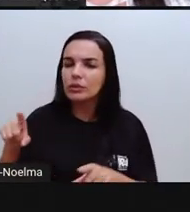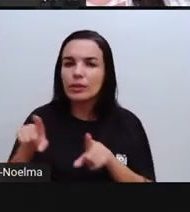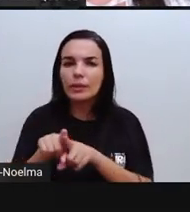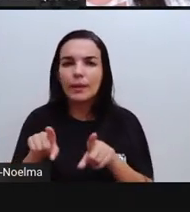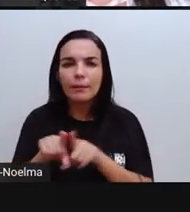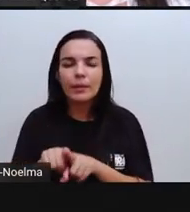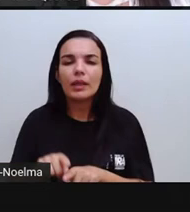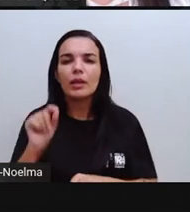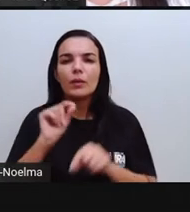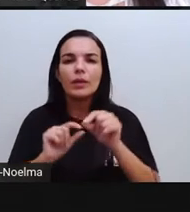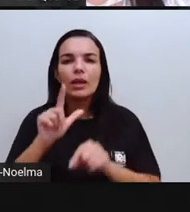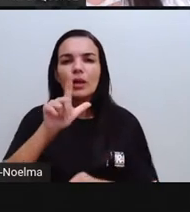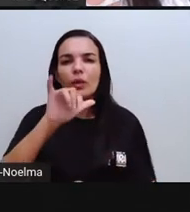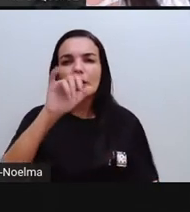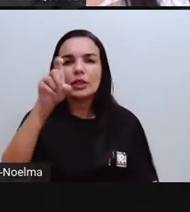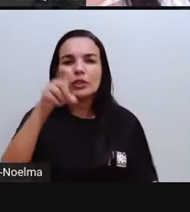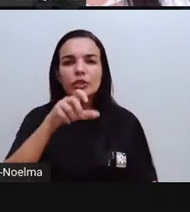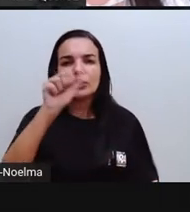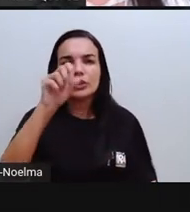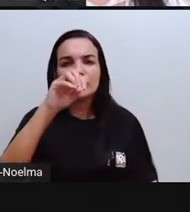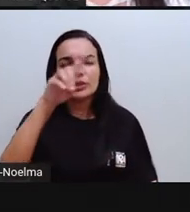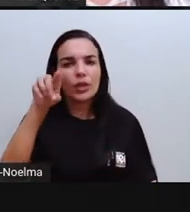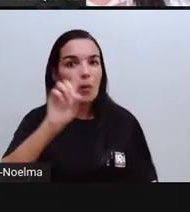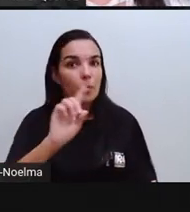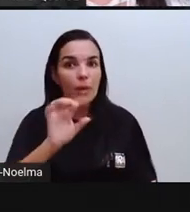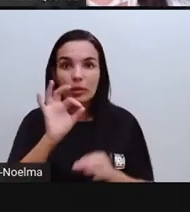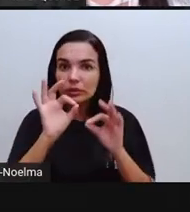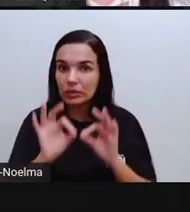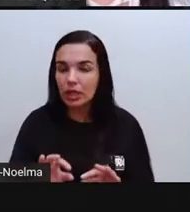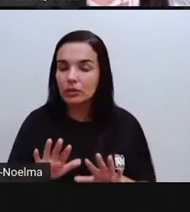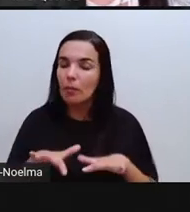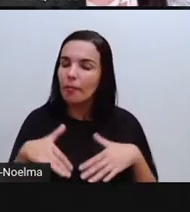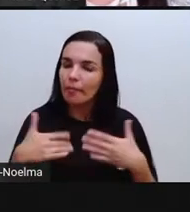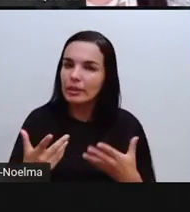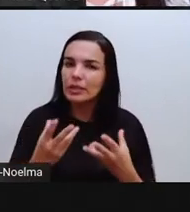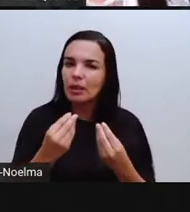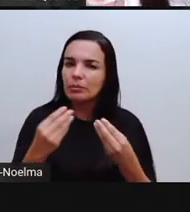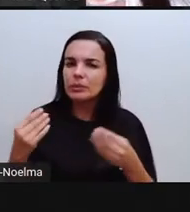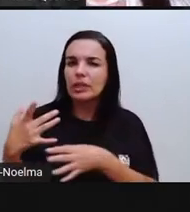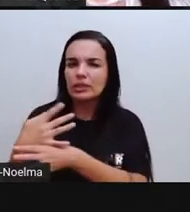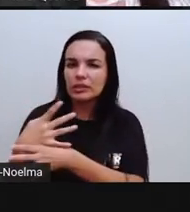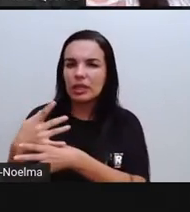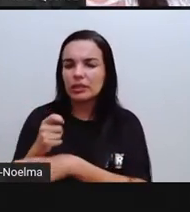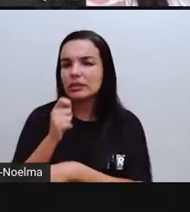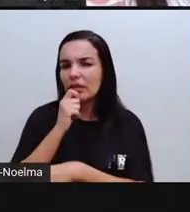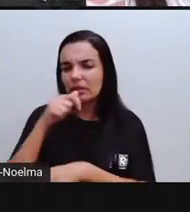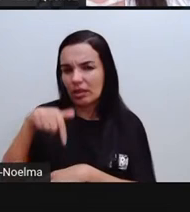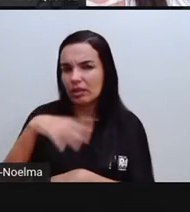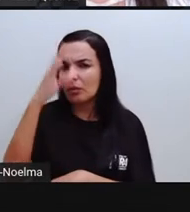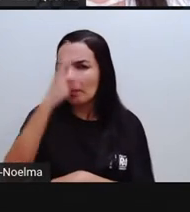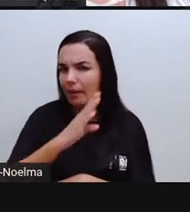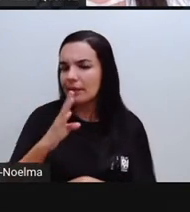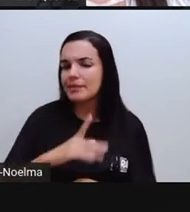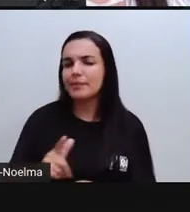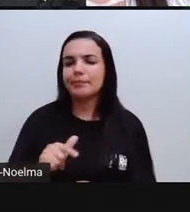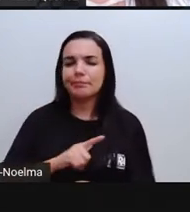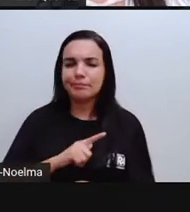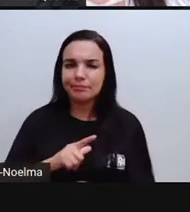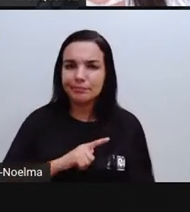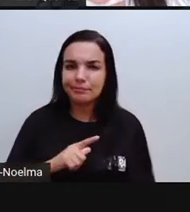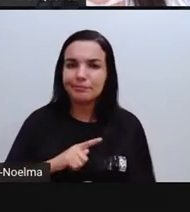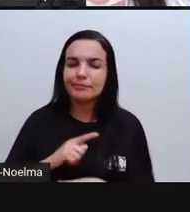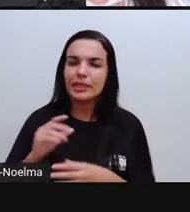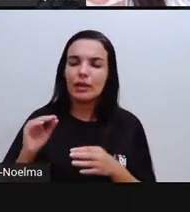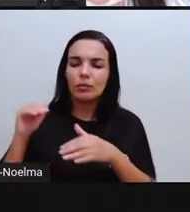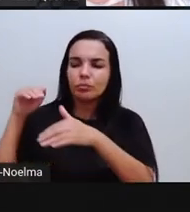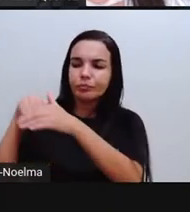lixão, que não é o adequado, mas infelizmente muitas cidades brasileiras, a